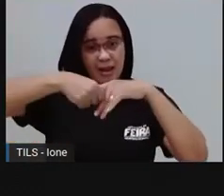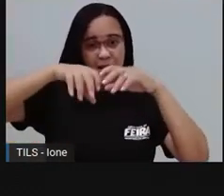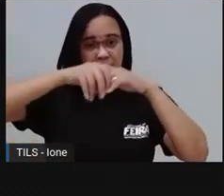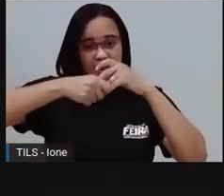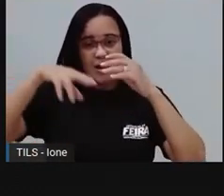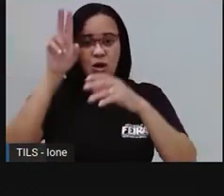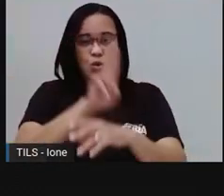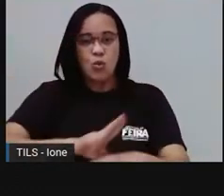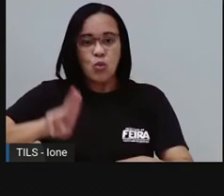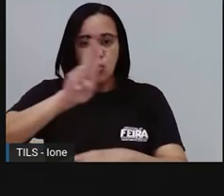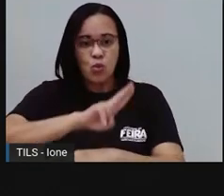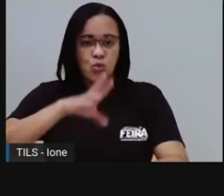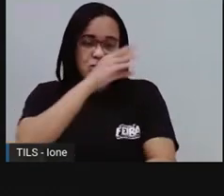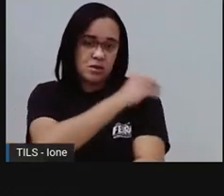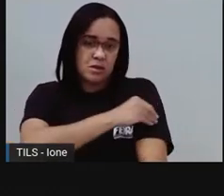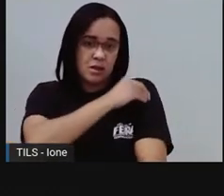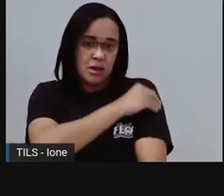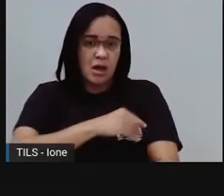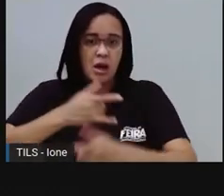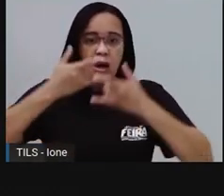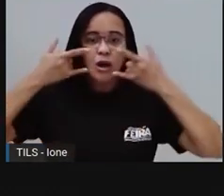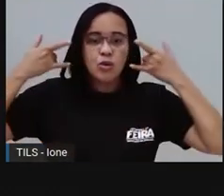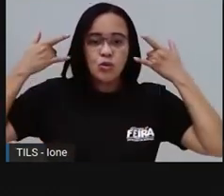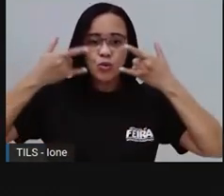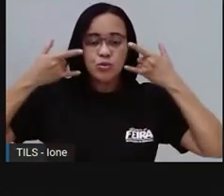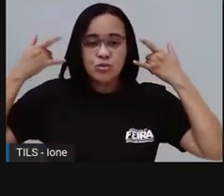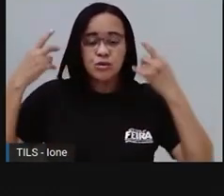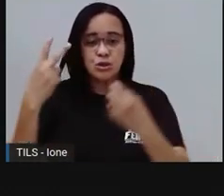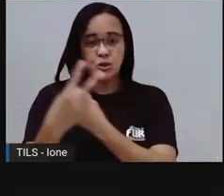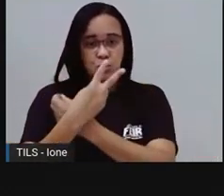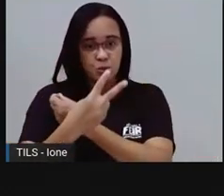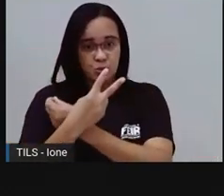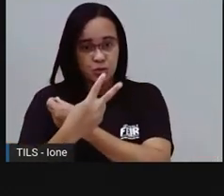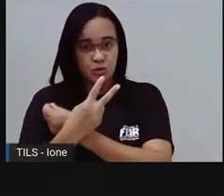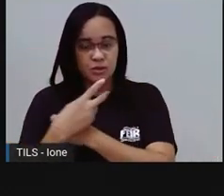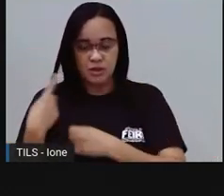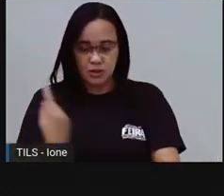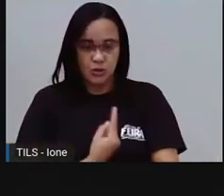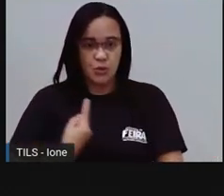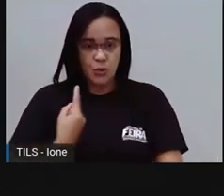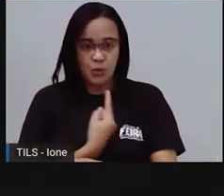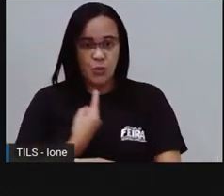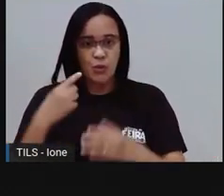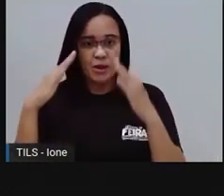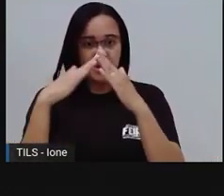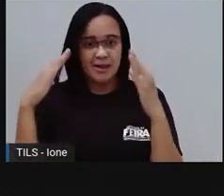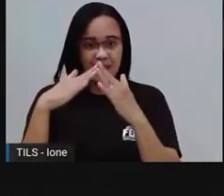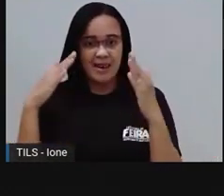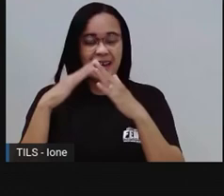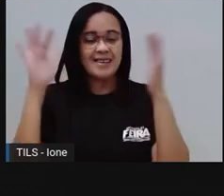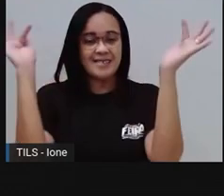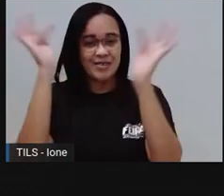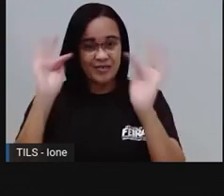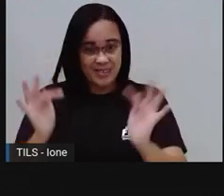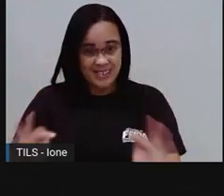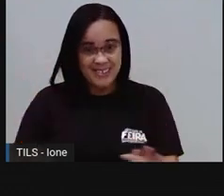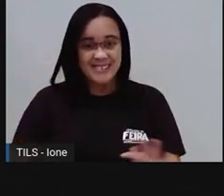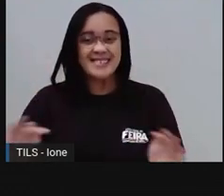Usem álcool em gel, usem máscara, se protejam. Pratique aí o isolamento social. fiquem felizinhos aí, igual esses bichinhos, tá?